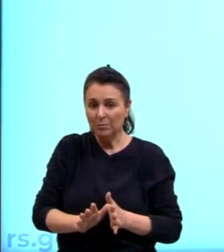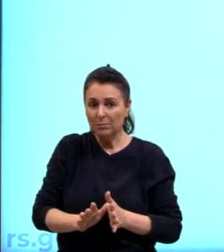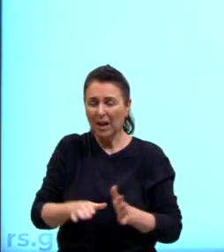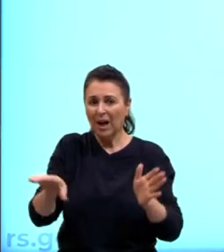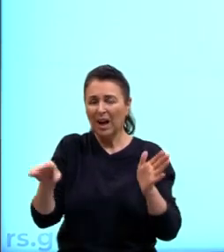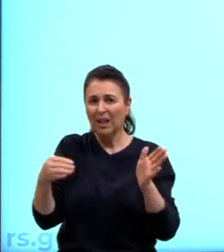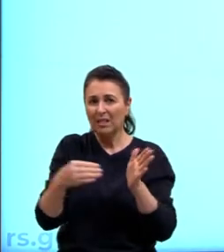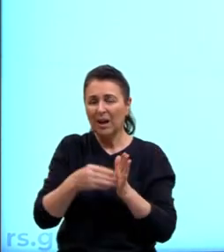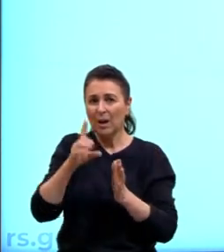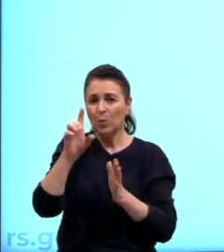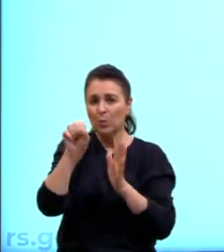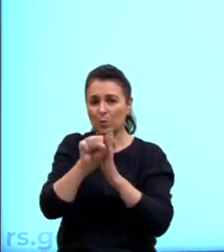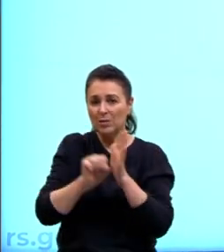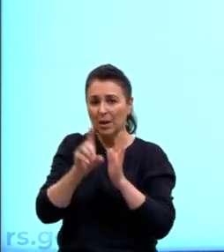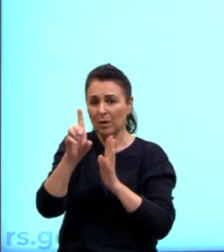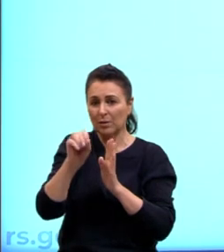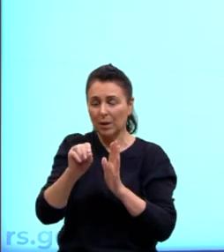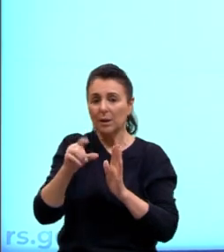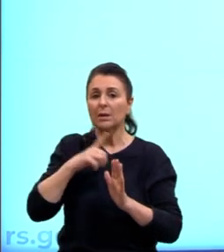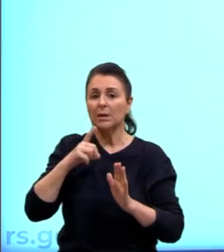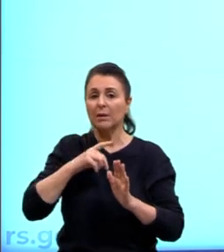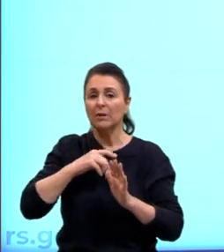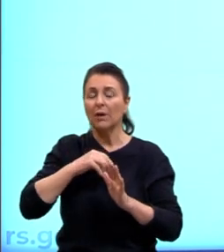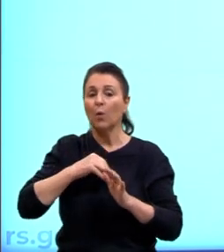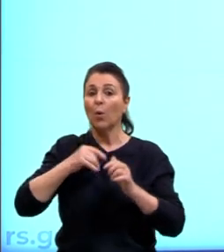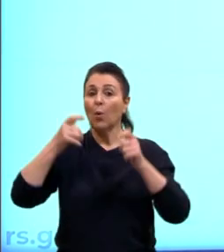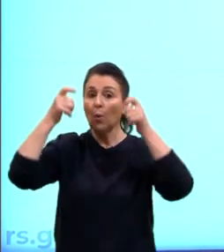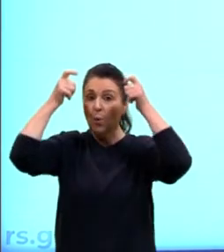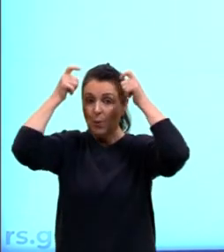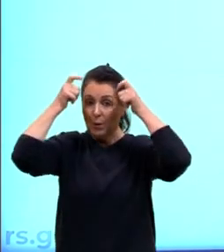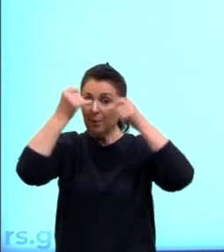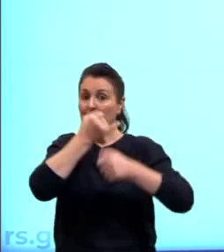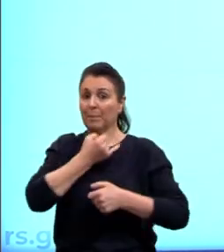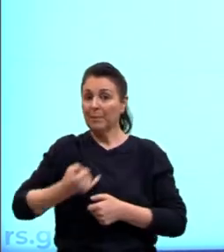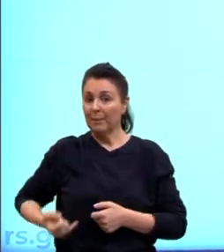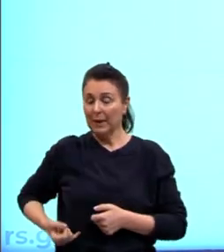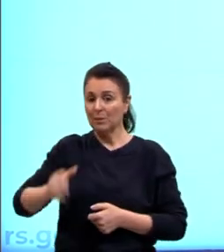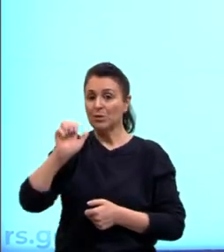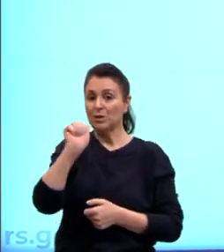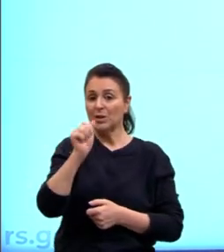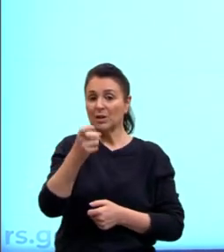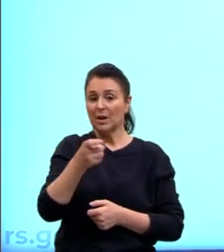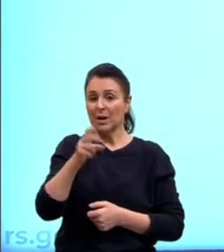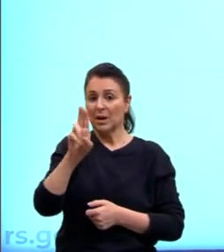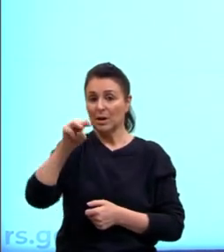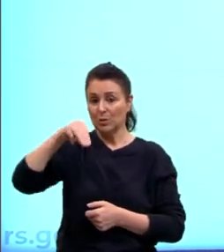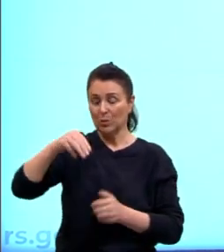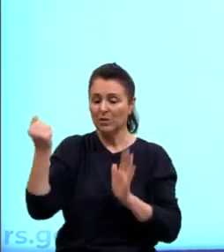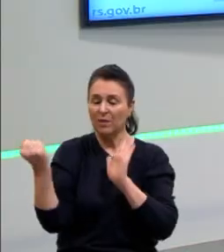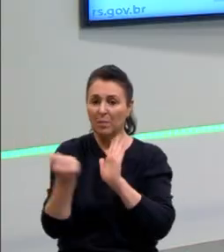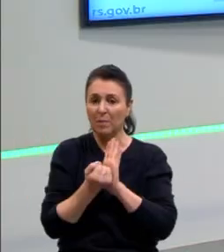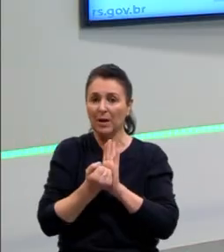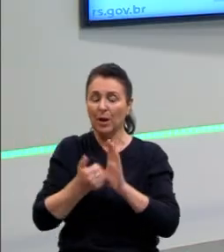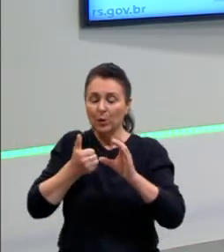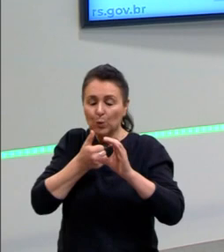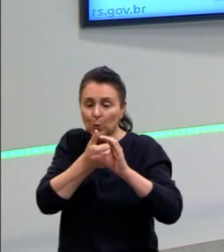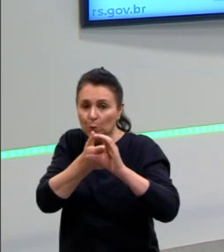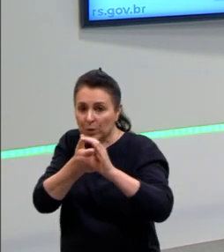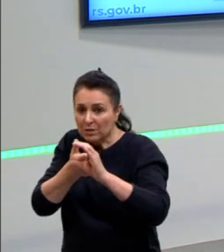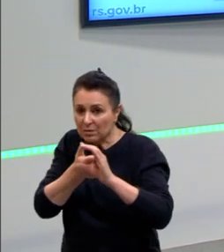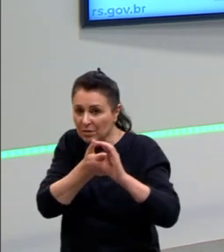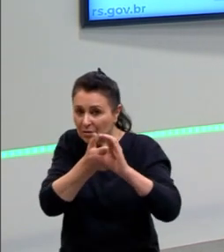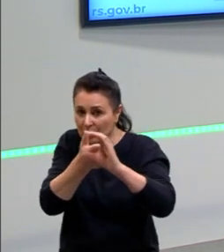ali teve o Império de Achum, que foi um império que estava marcado pelo cristianismo, e um cristianismo que era